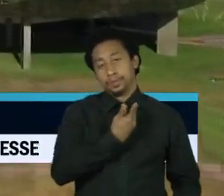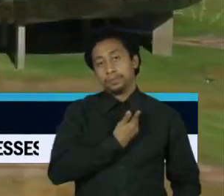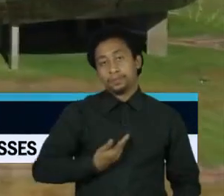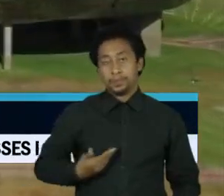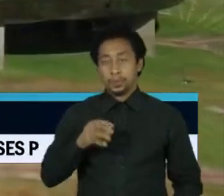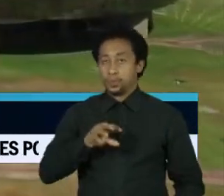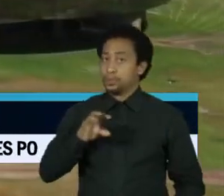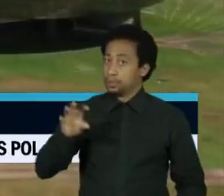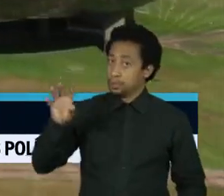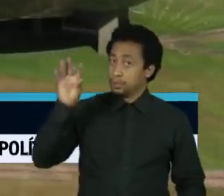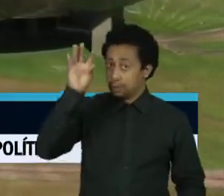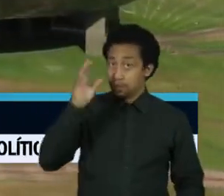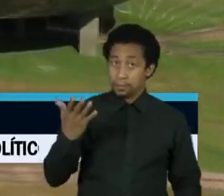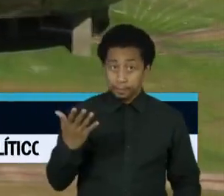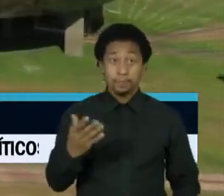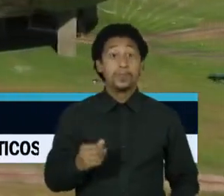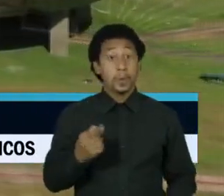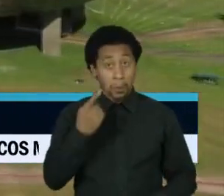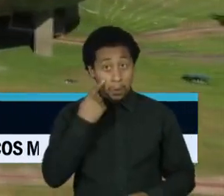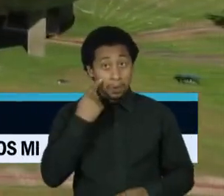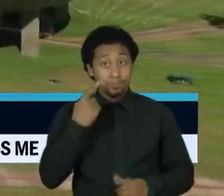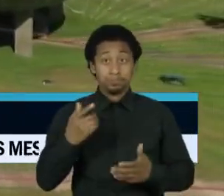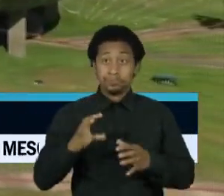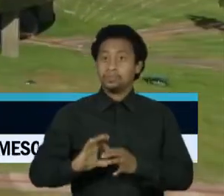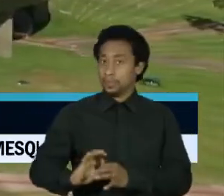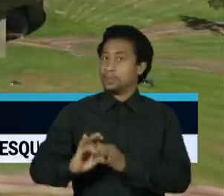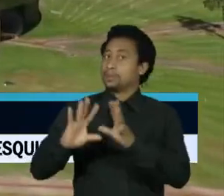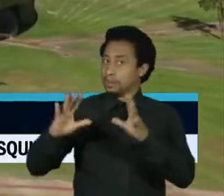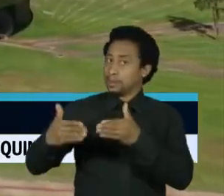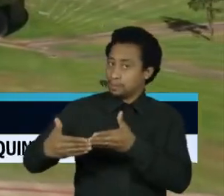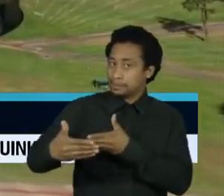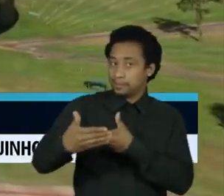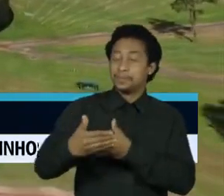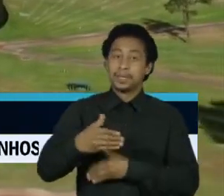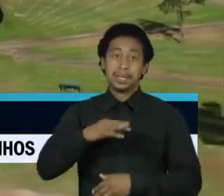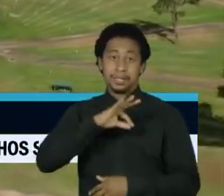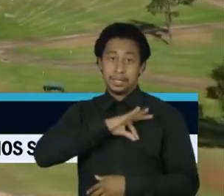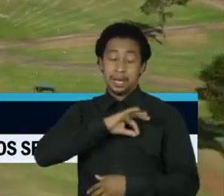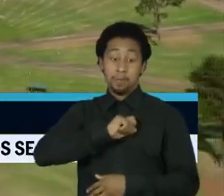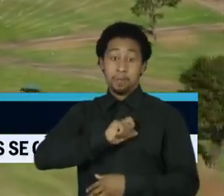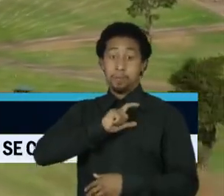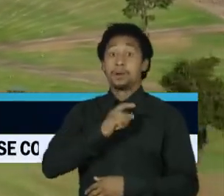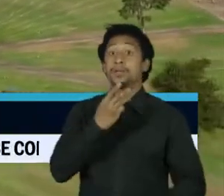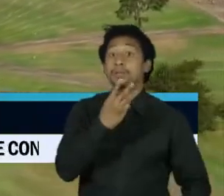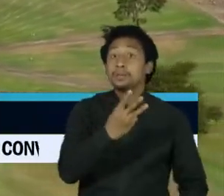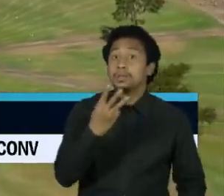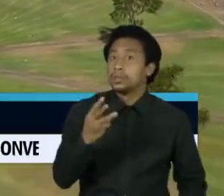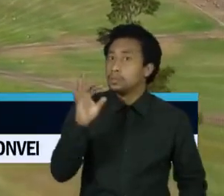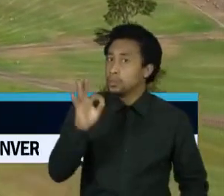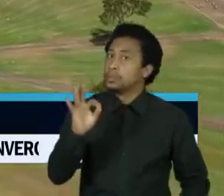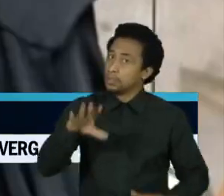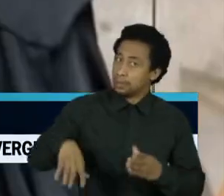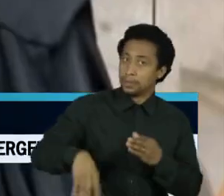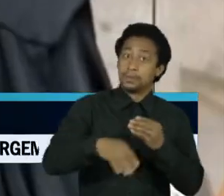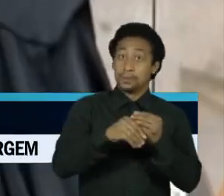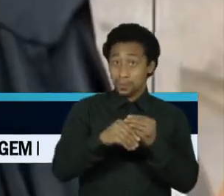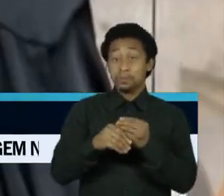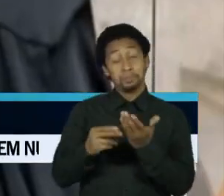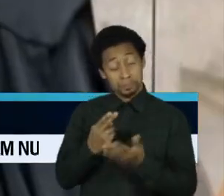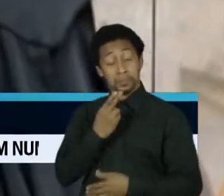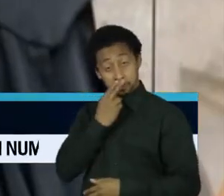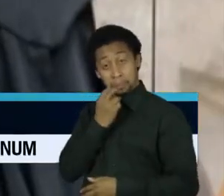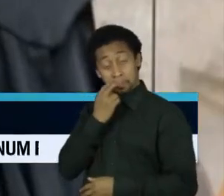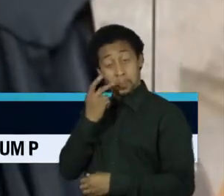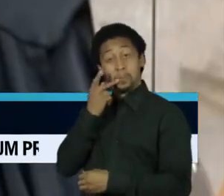A regra que vai permitir o pagamento de um adicional de 33% no pagamento dos procuradores da República foi aprovada pelo próprio